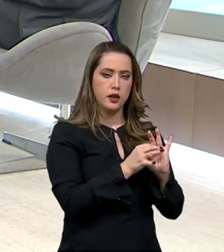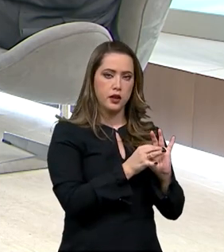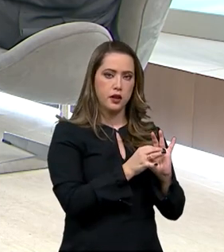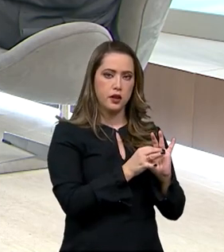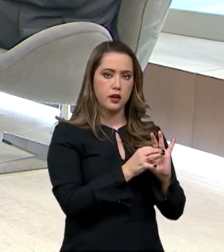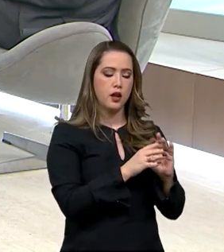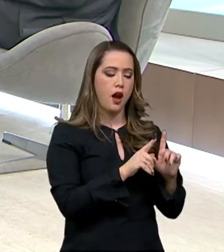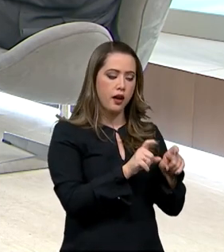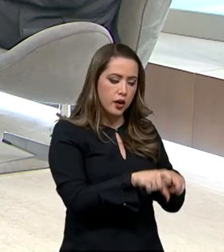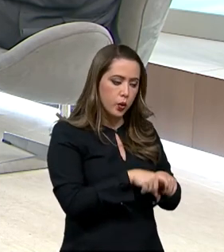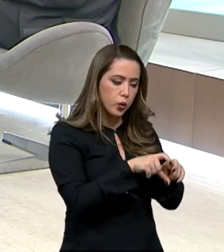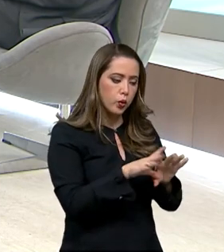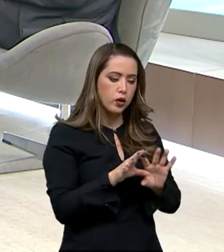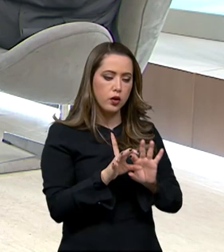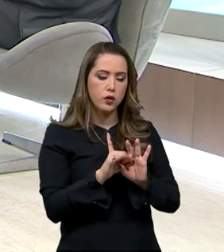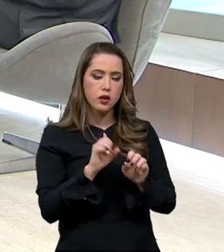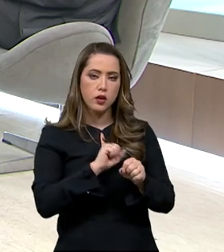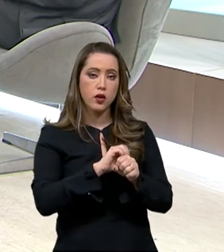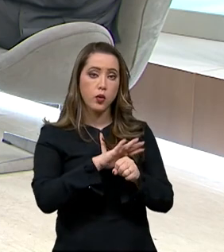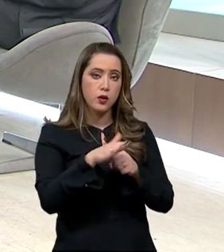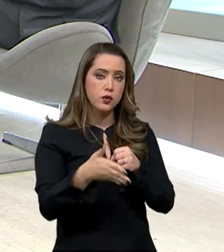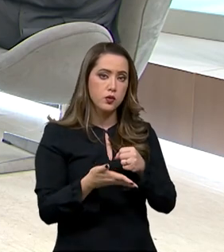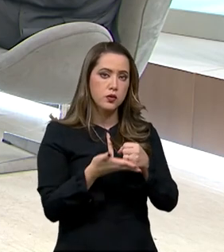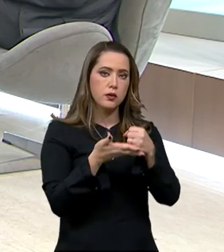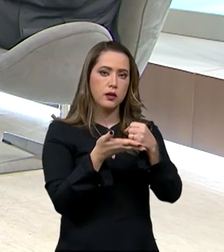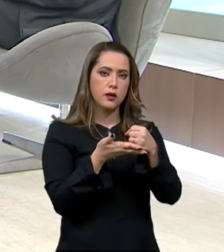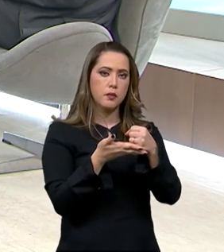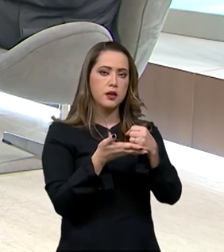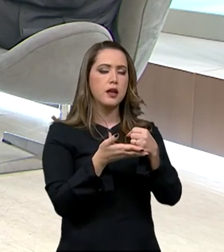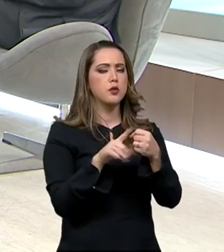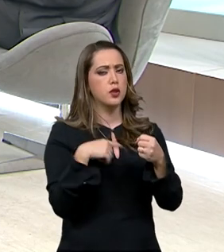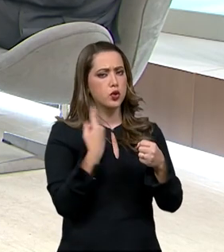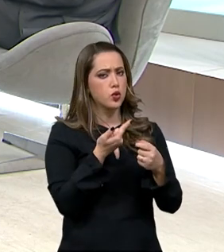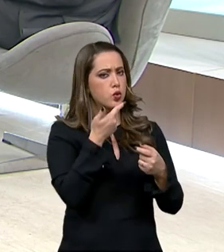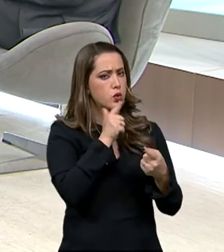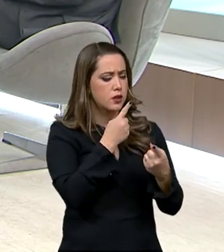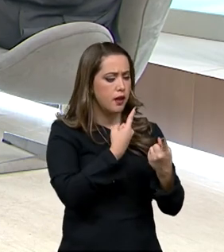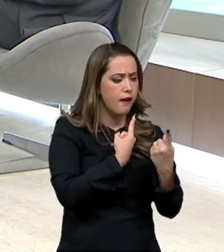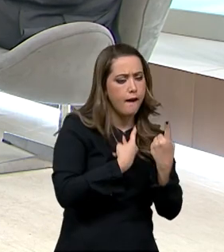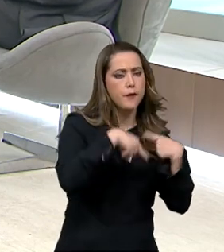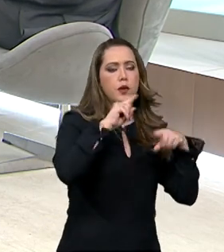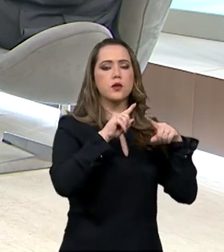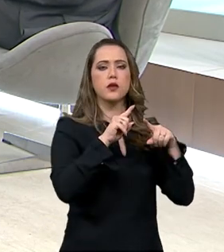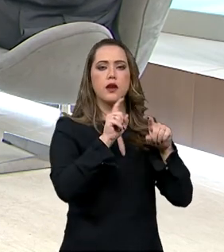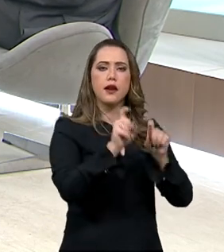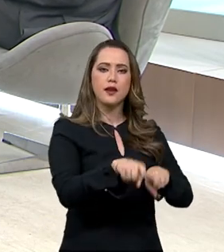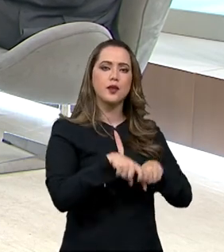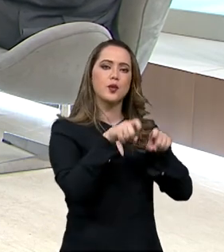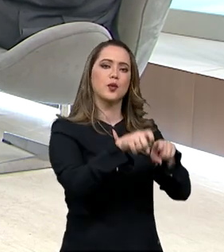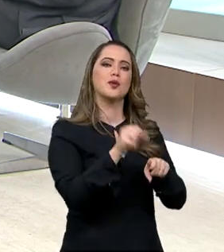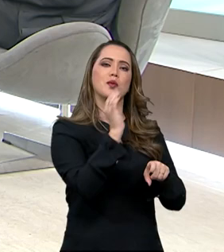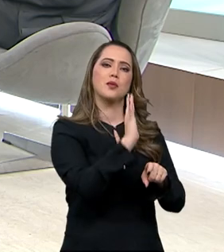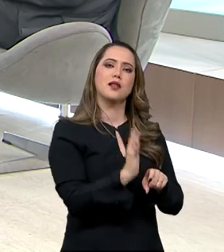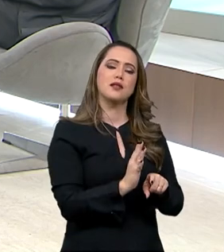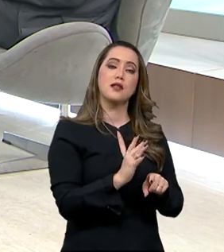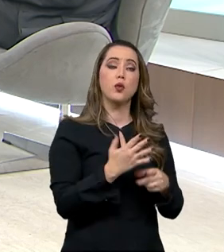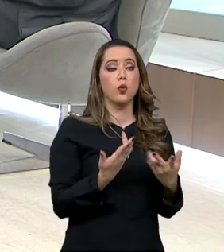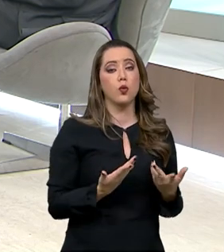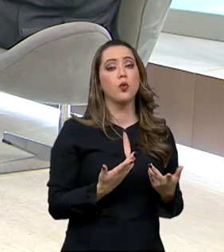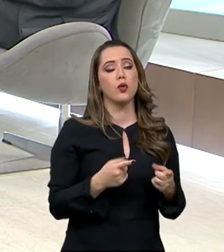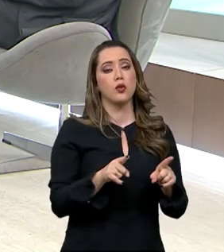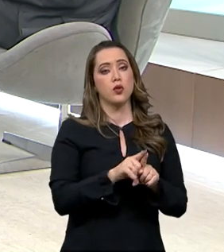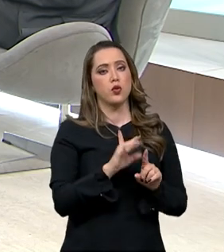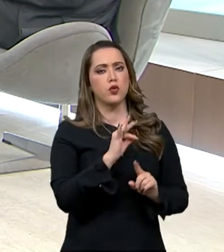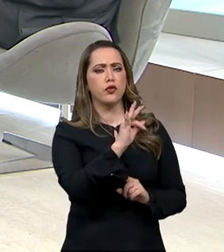sustentabilidade, o senhor vê com potencial para dar um salto de qualidade, para revolucionar a produção agropecuária brasileira nos